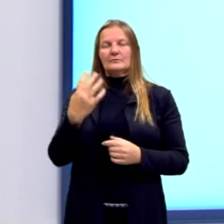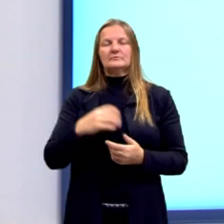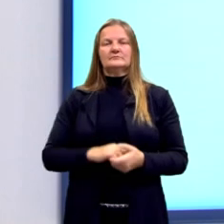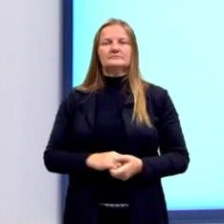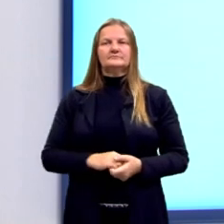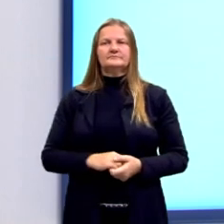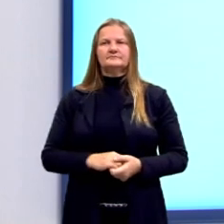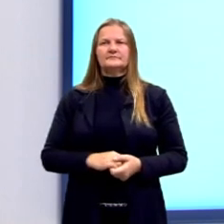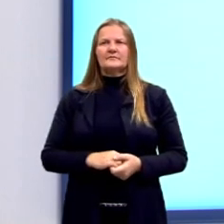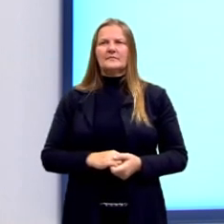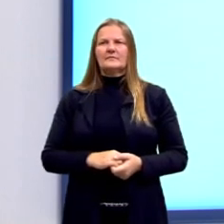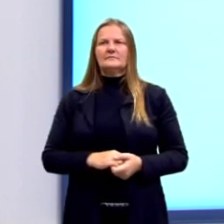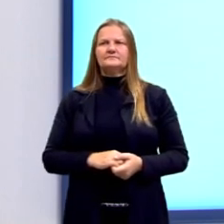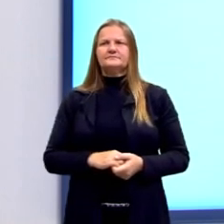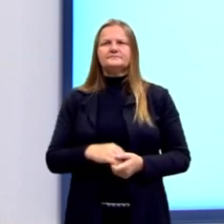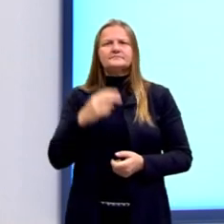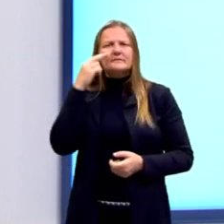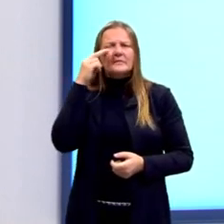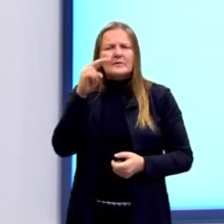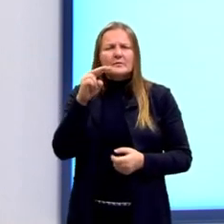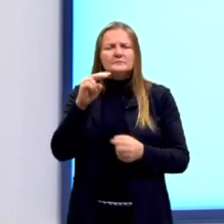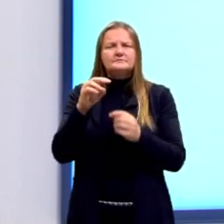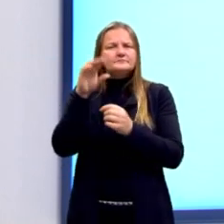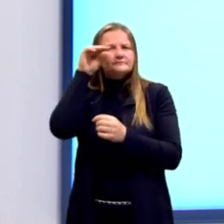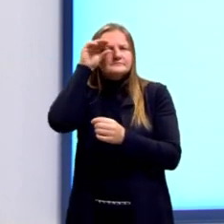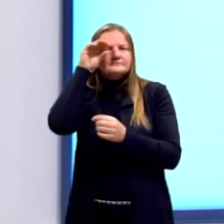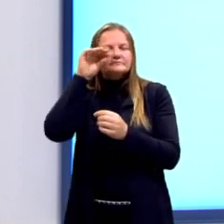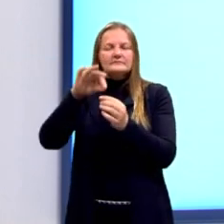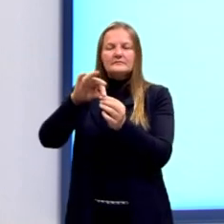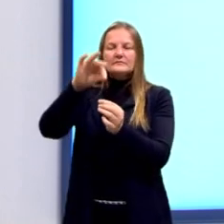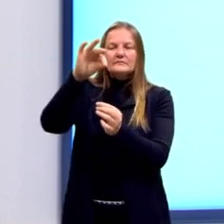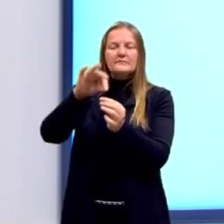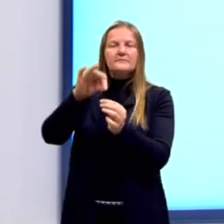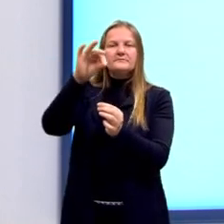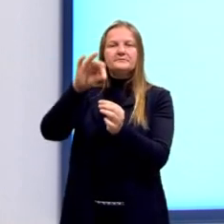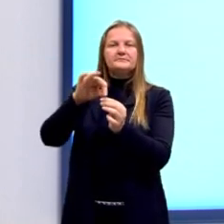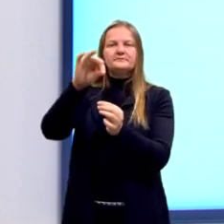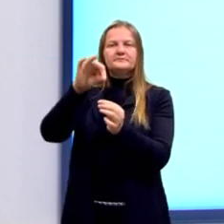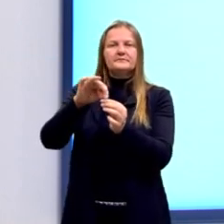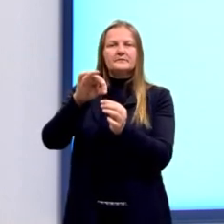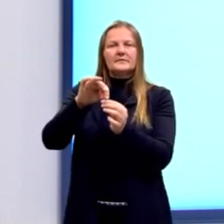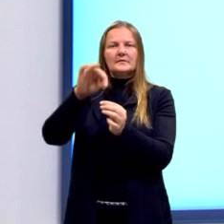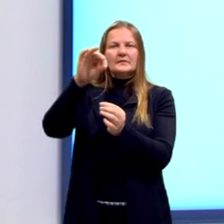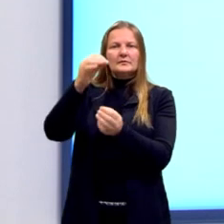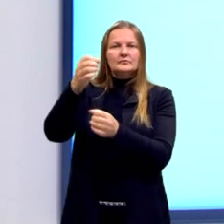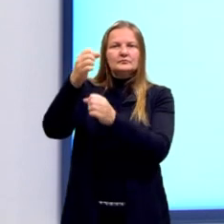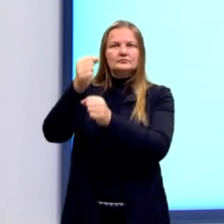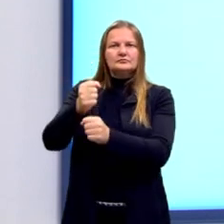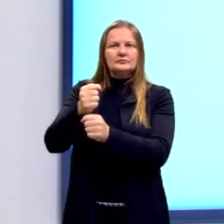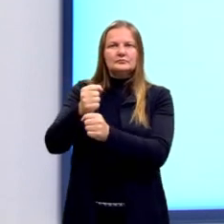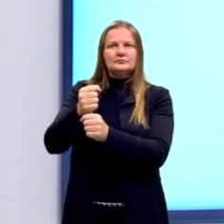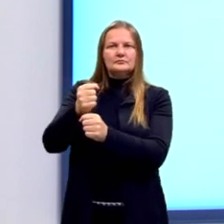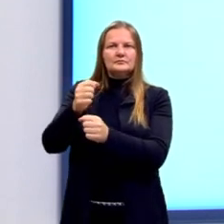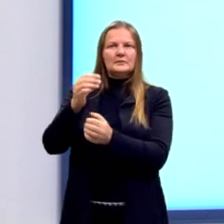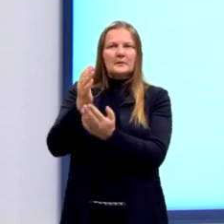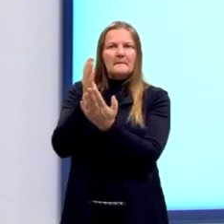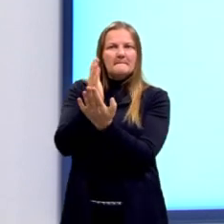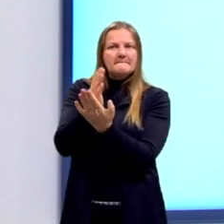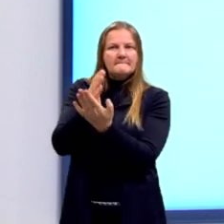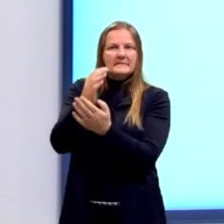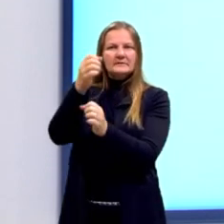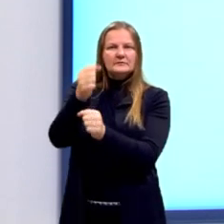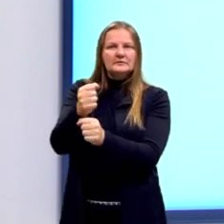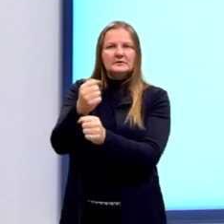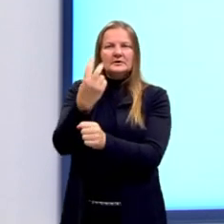E observem que a nossa medida de X é exatamente o comprimento da haste EF. Então, 2